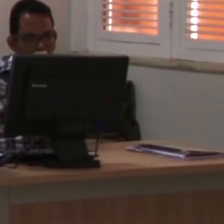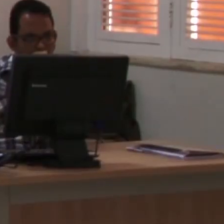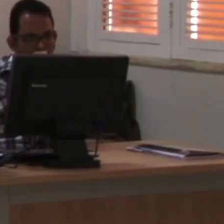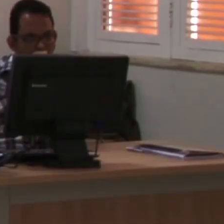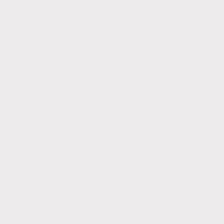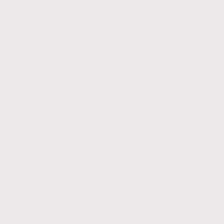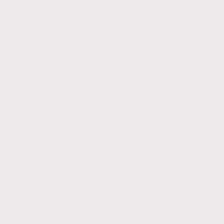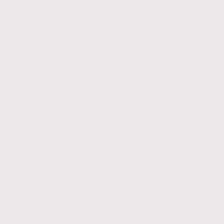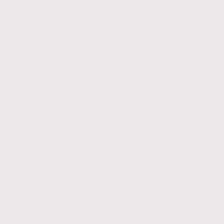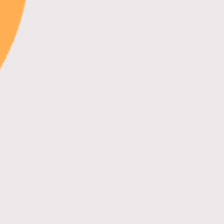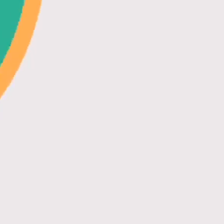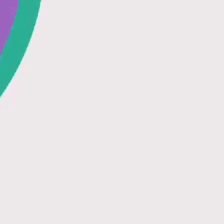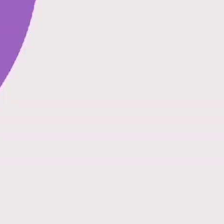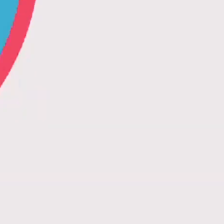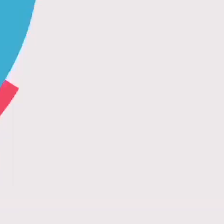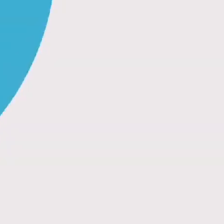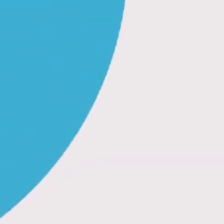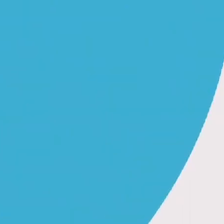7384.